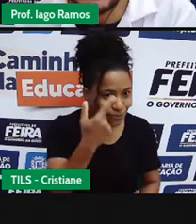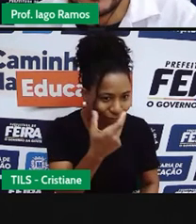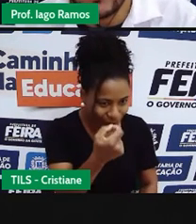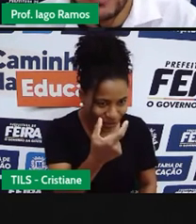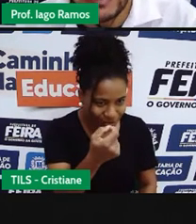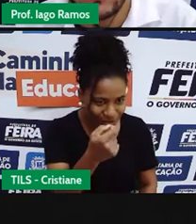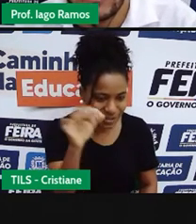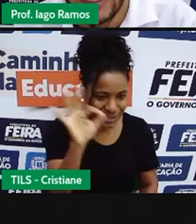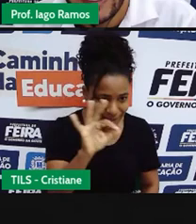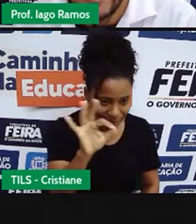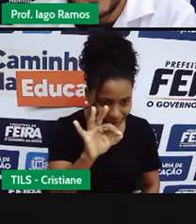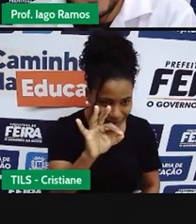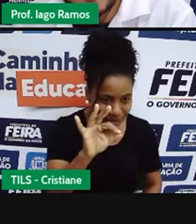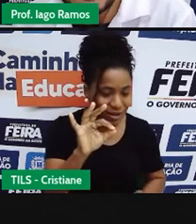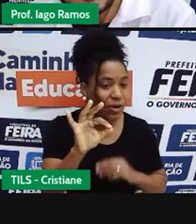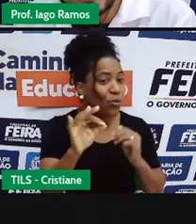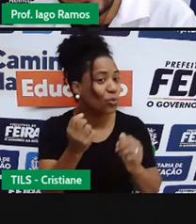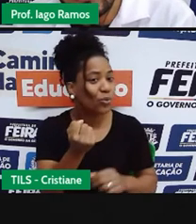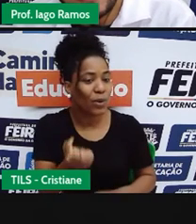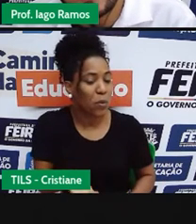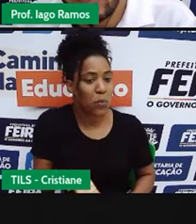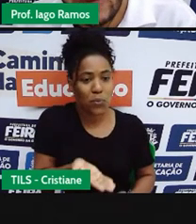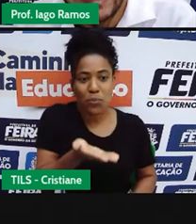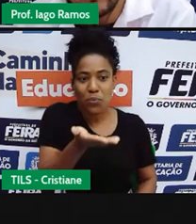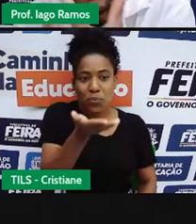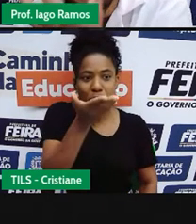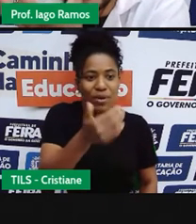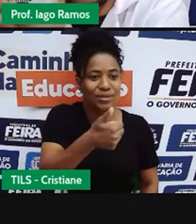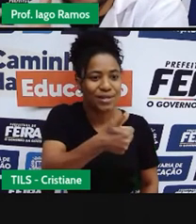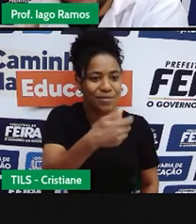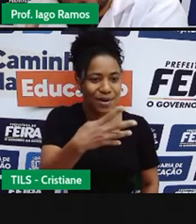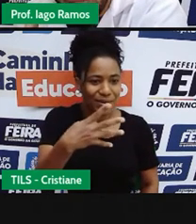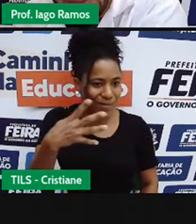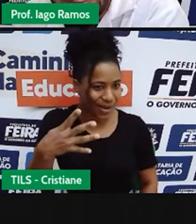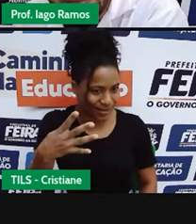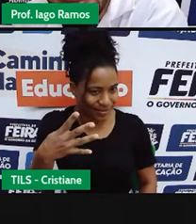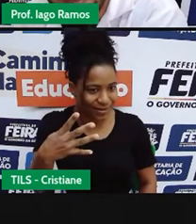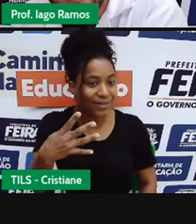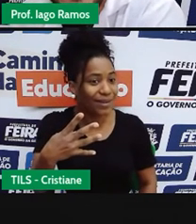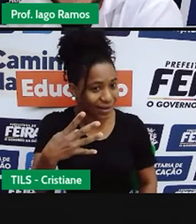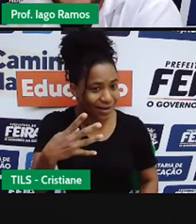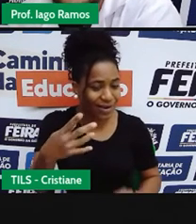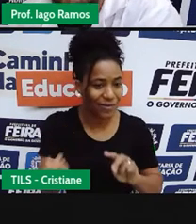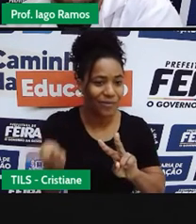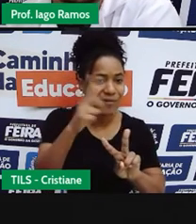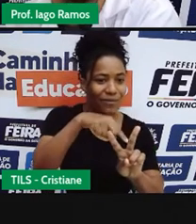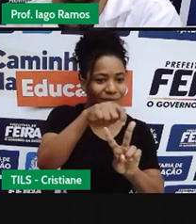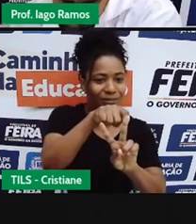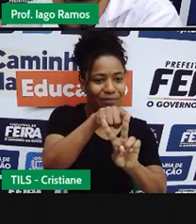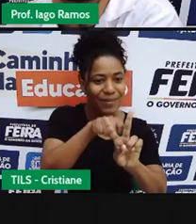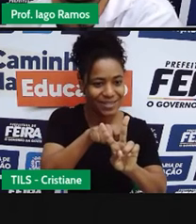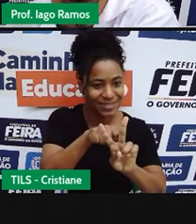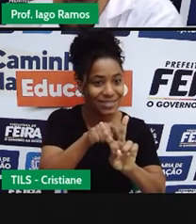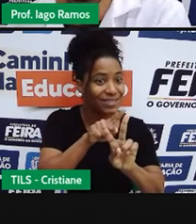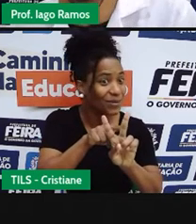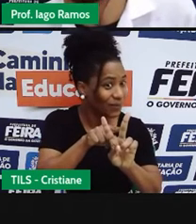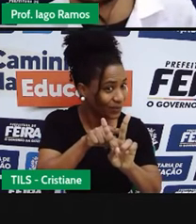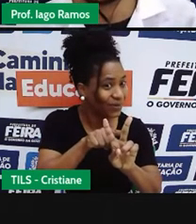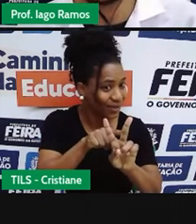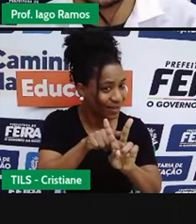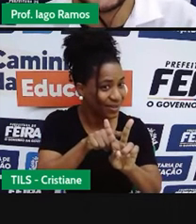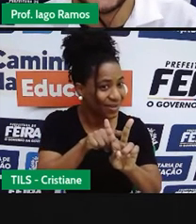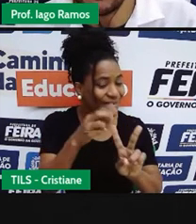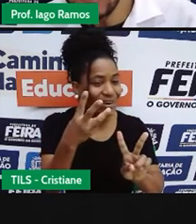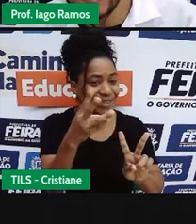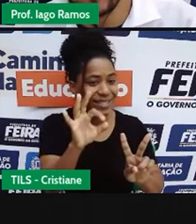R$144,00. Então, esse R$144 vai para o próximo mês, que é onde está acontecendo o